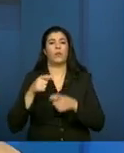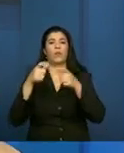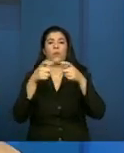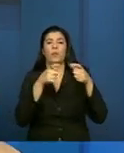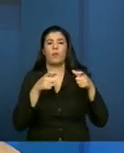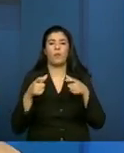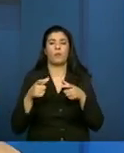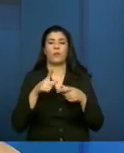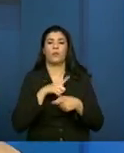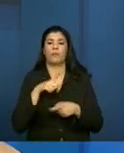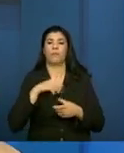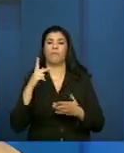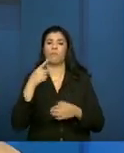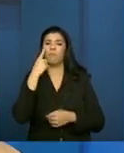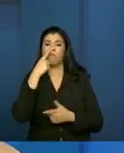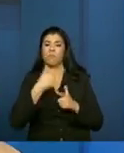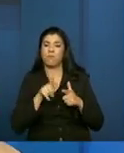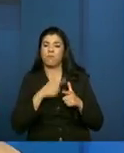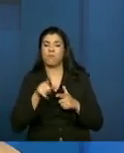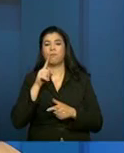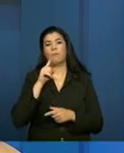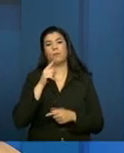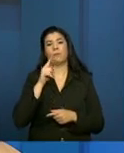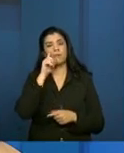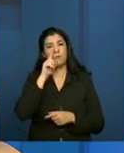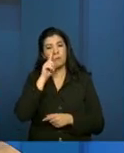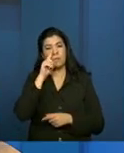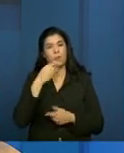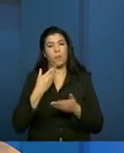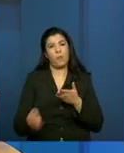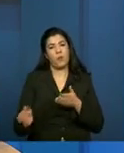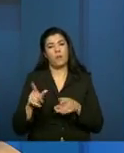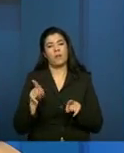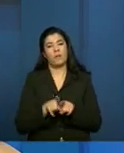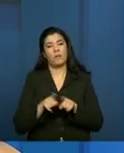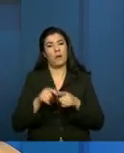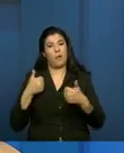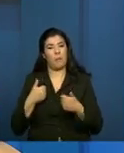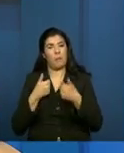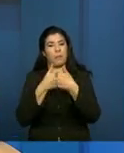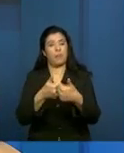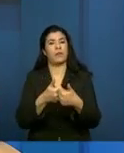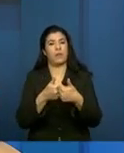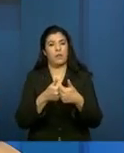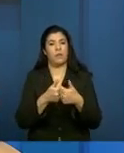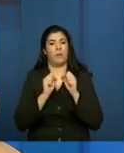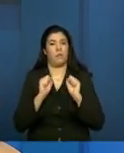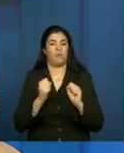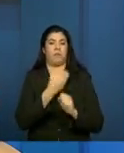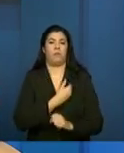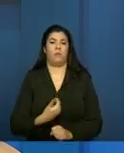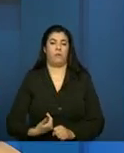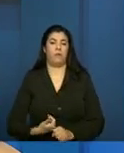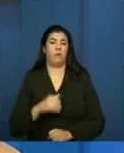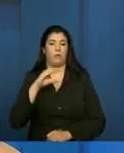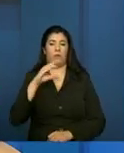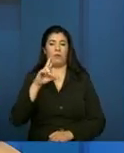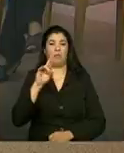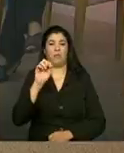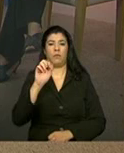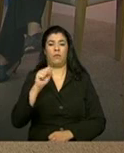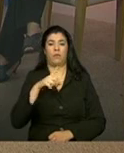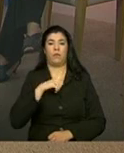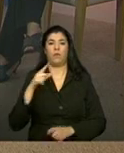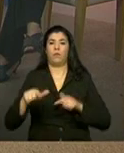apresentam situações de vulnerabilidade, que precisam ser enfrentadas pelo poder público. Então, o CRAS é um equipamento